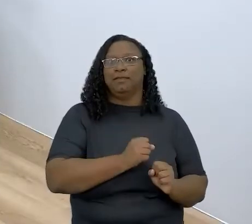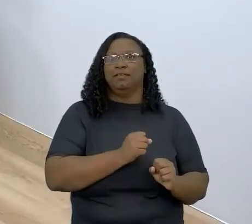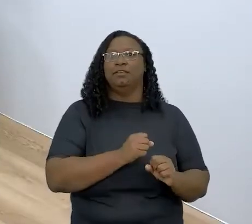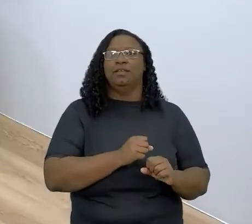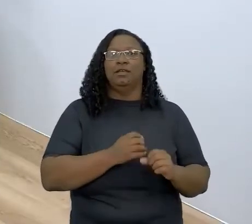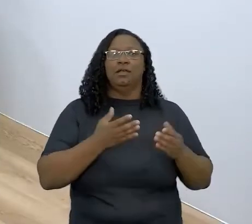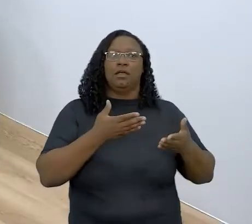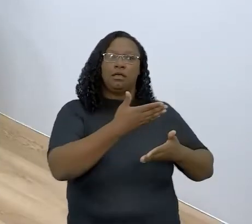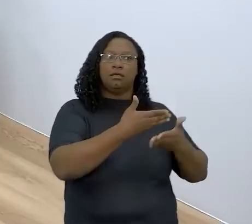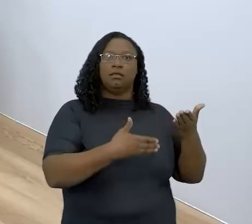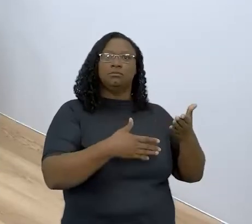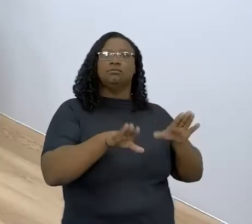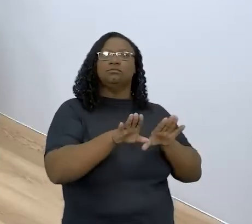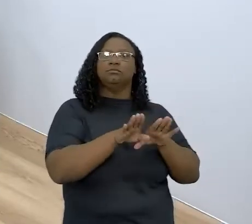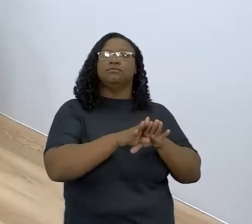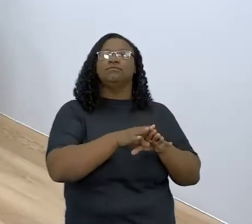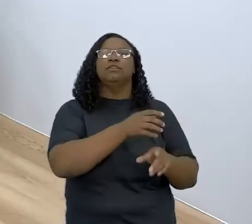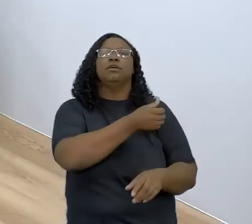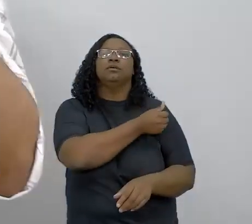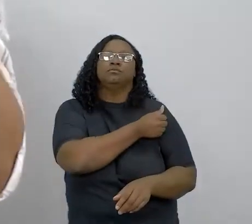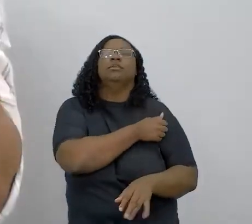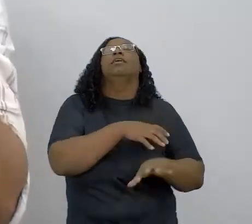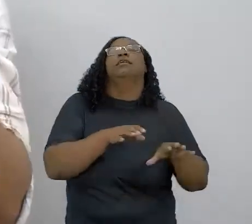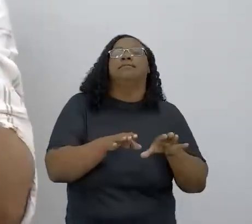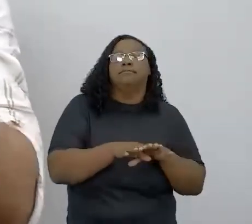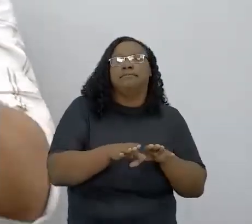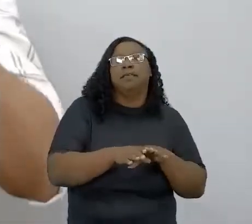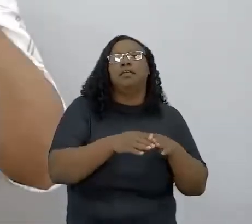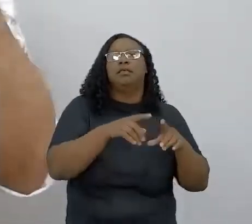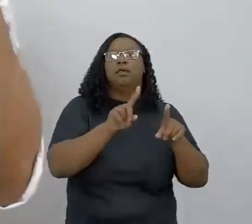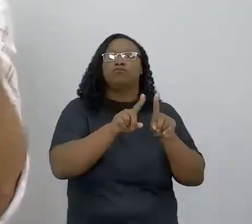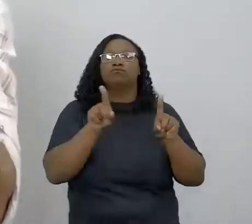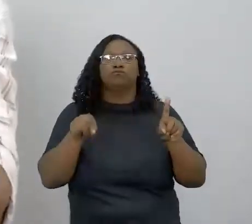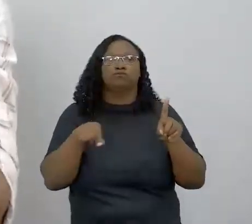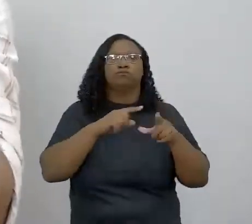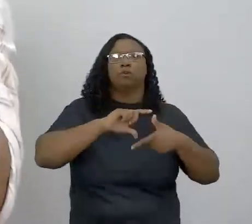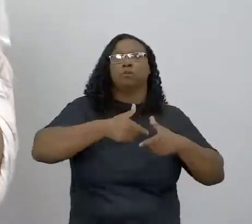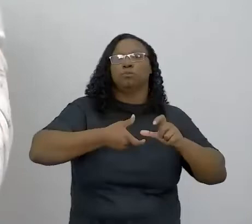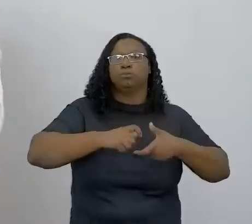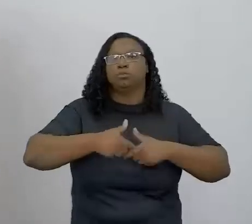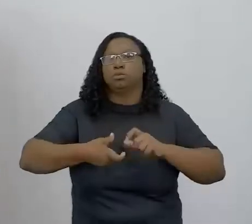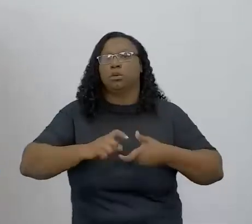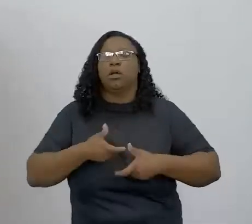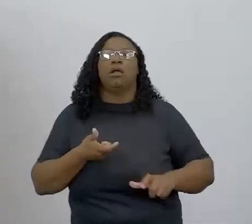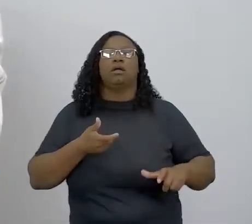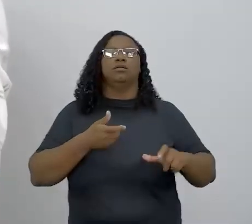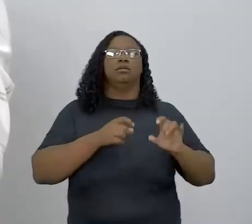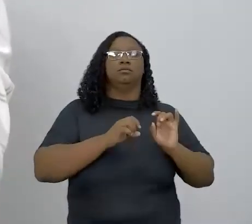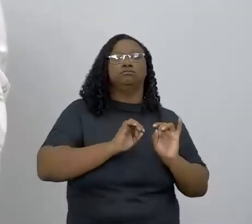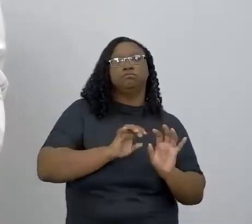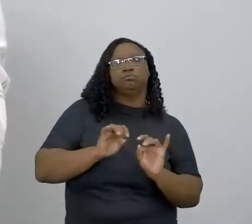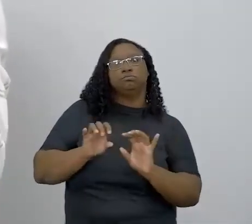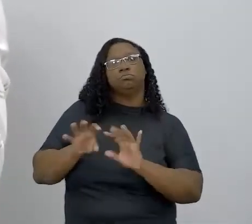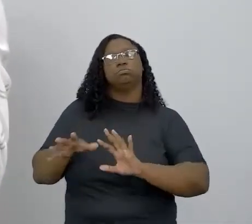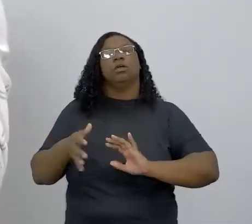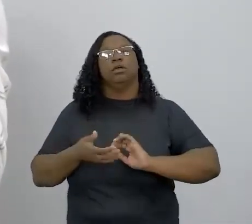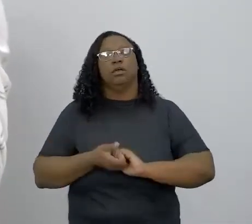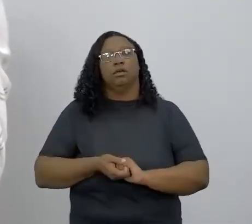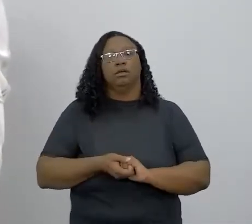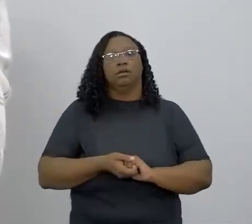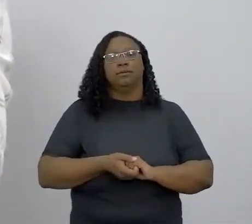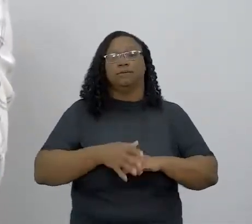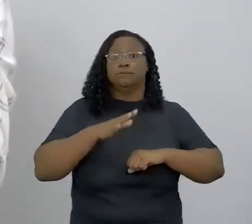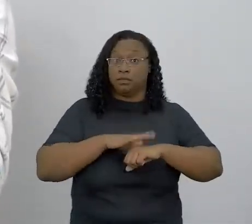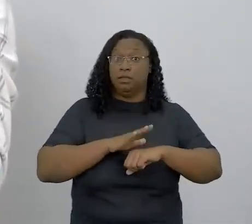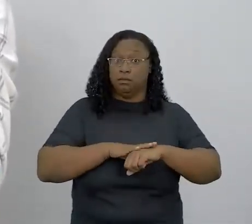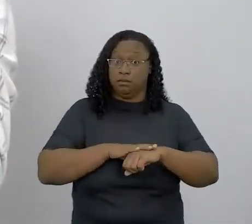já faz isso para o sexto ano também. Sobre as formas geométricas, características das formas geométricas. E você faz